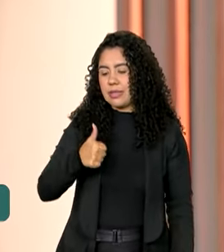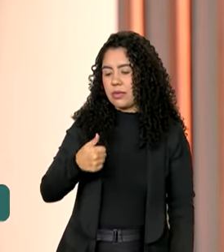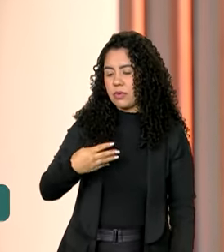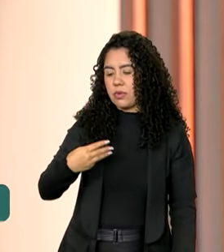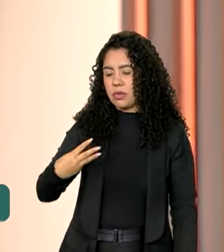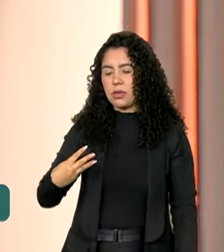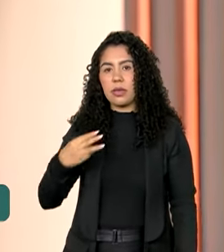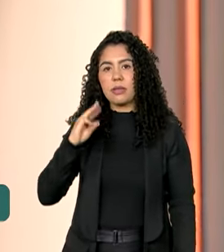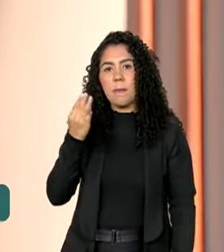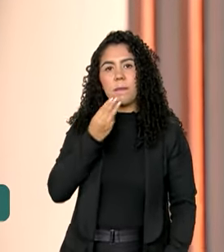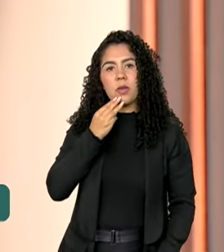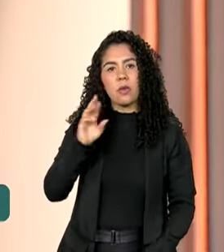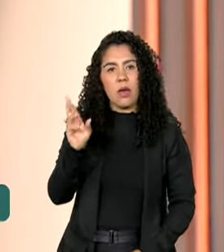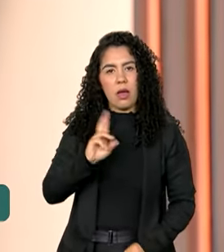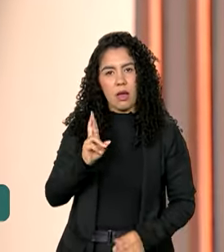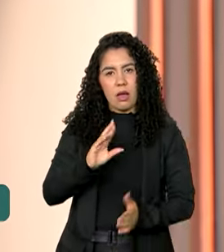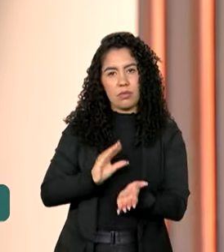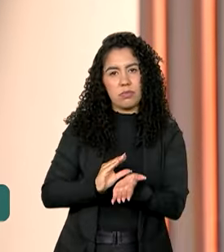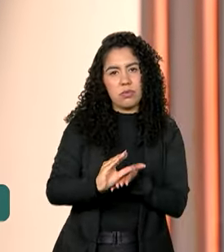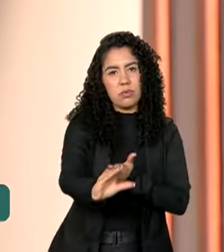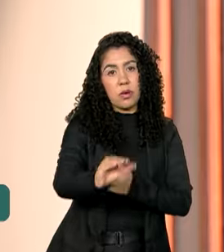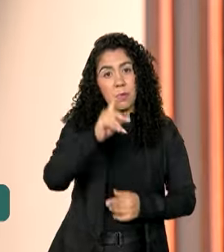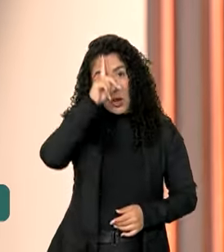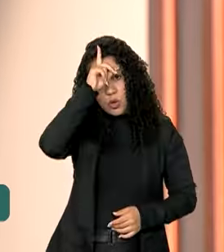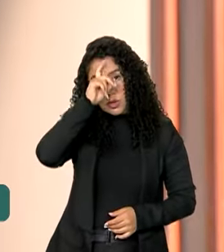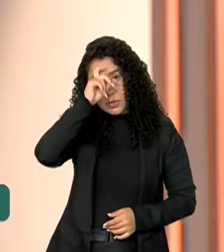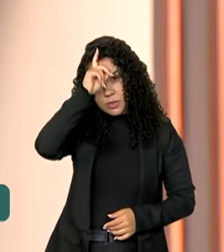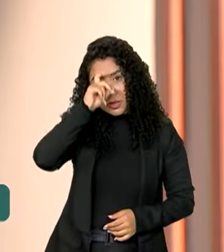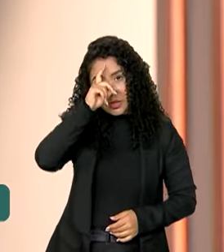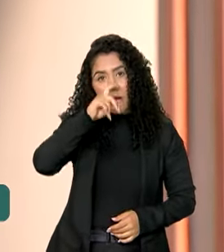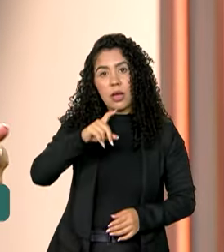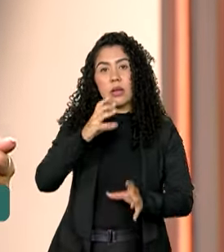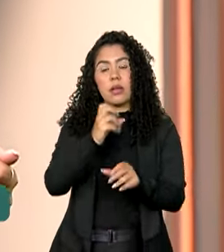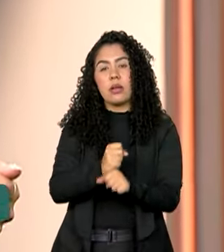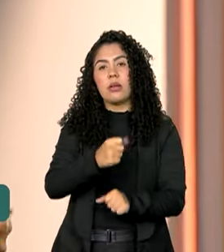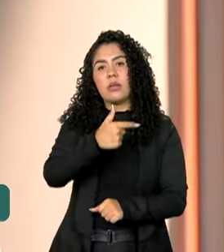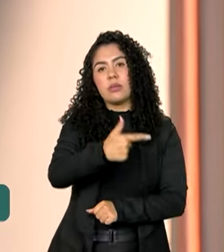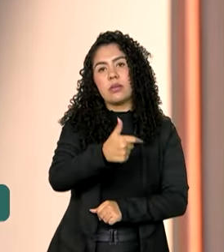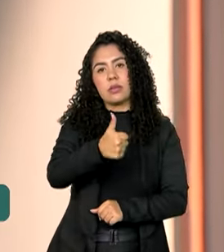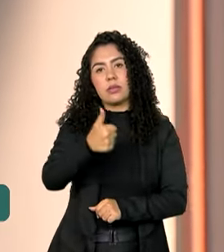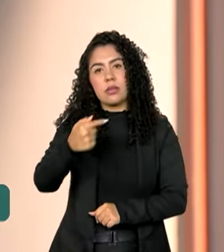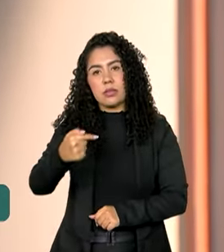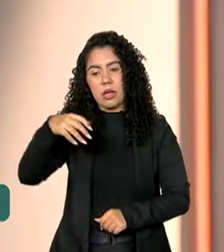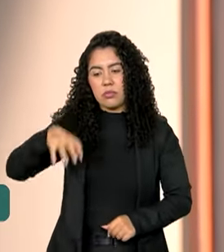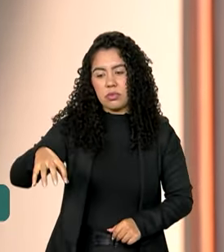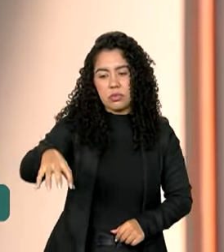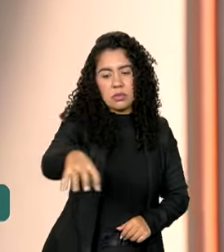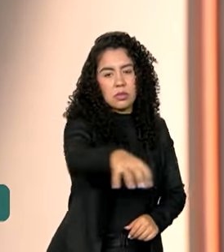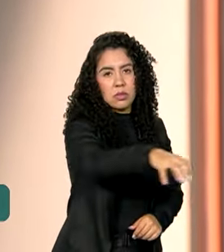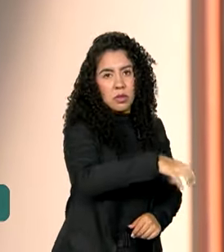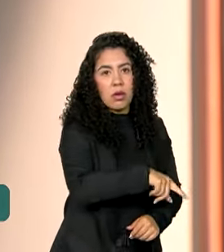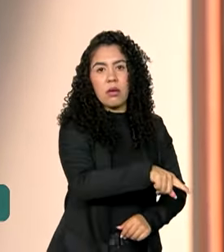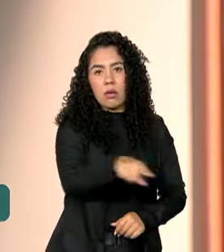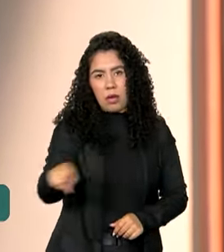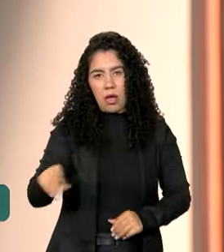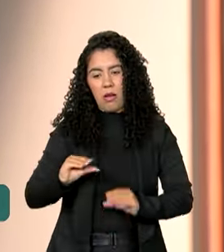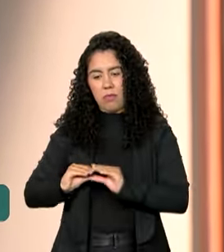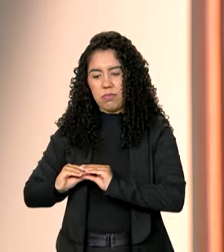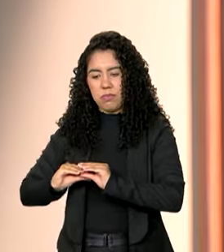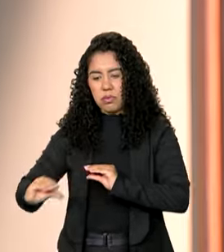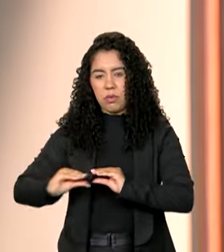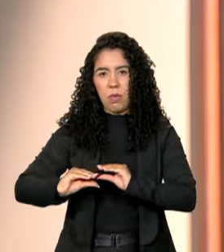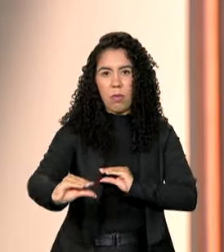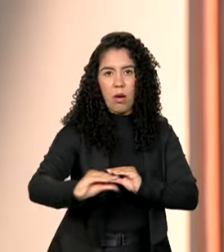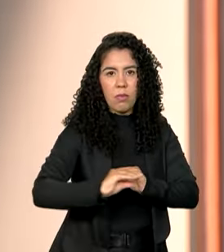para os hospitais filantrópicos do Estado. Todas as 217 unidades serão beneficiadas. Além disso, o